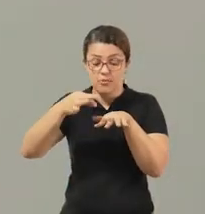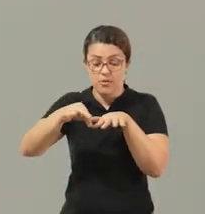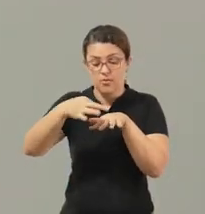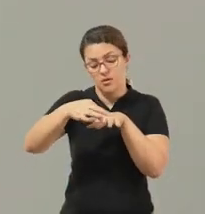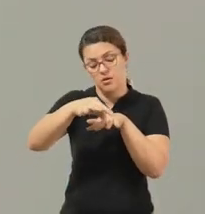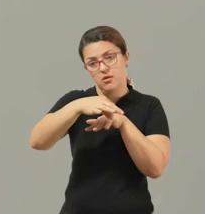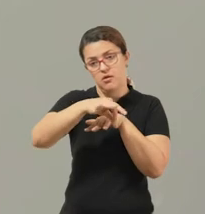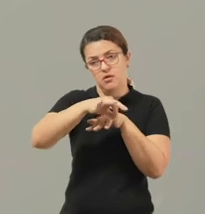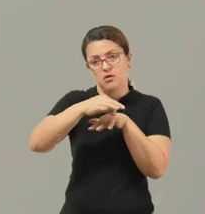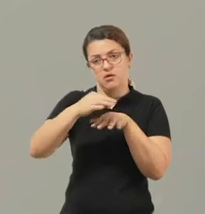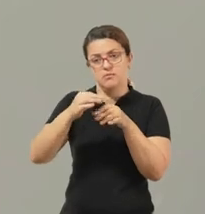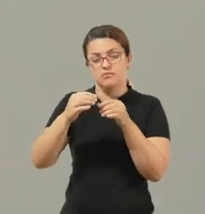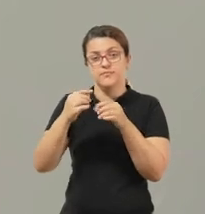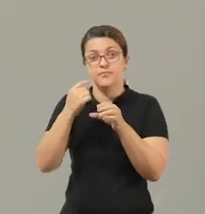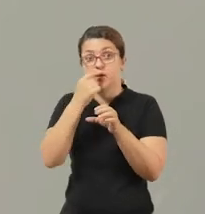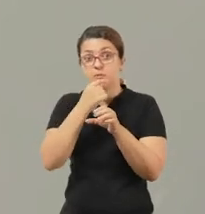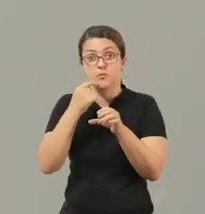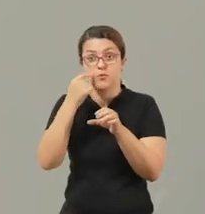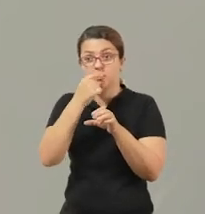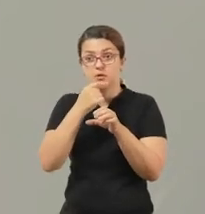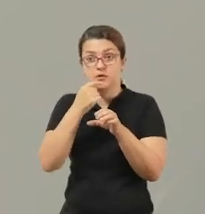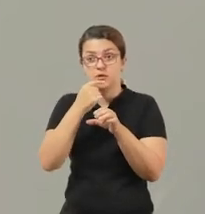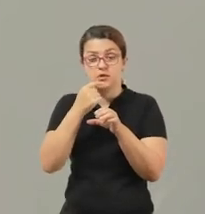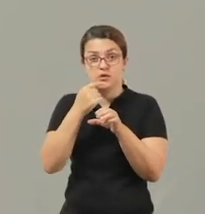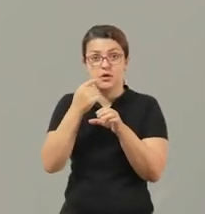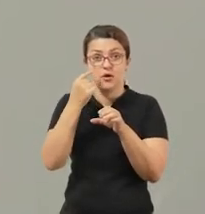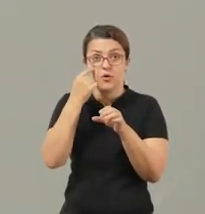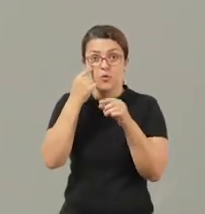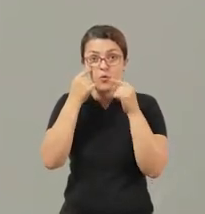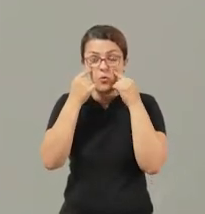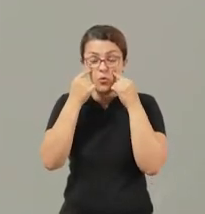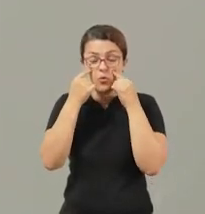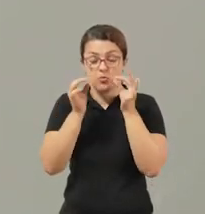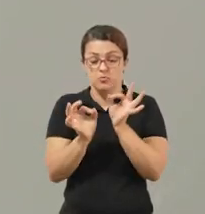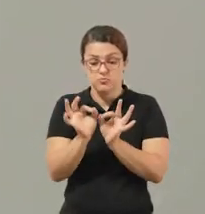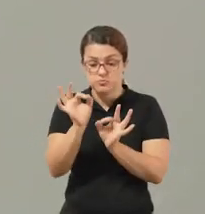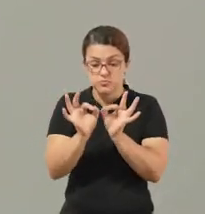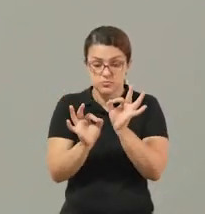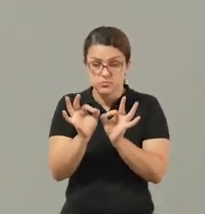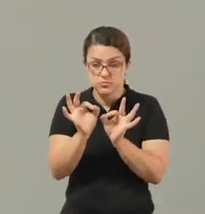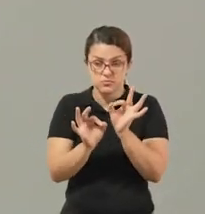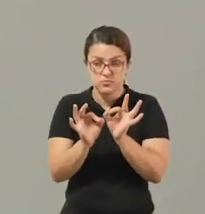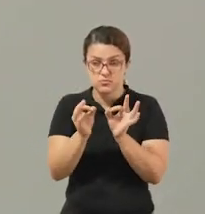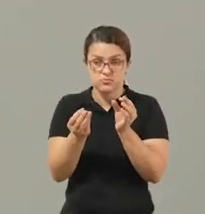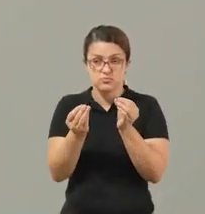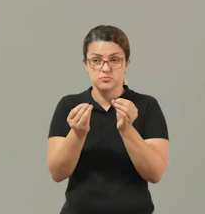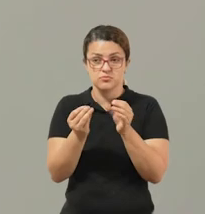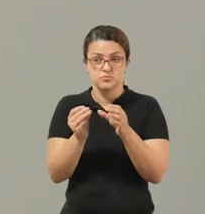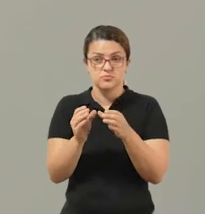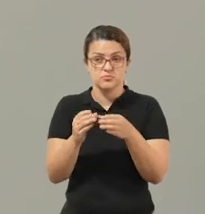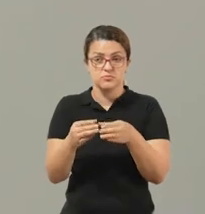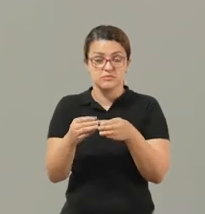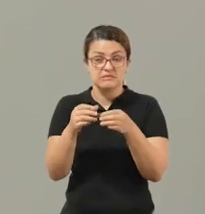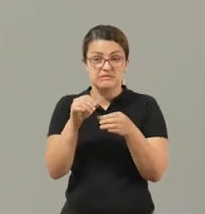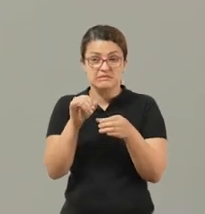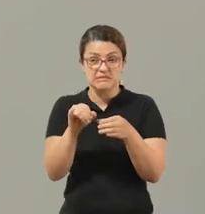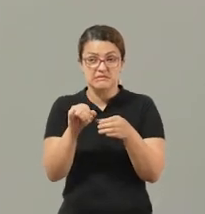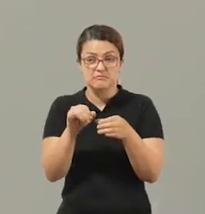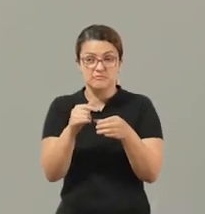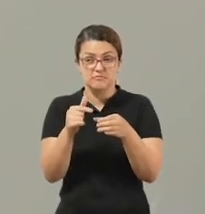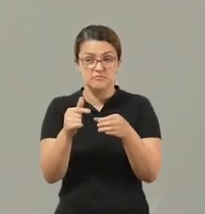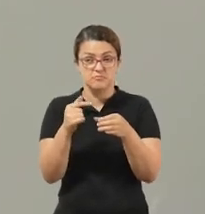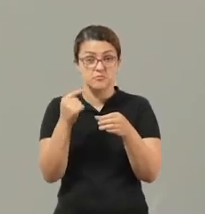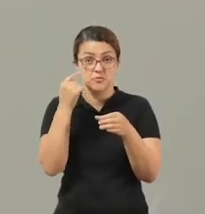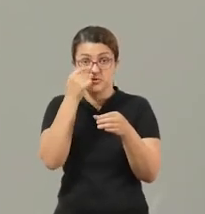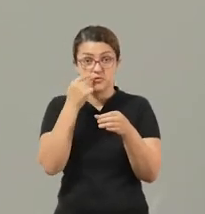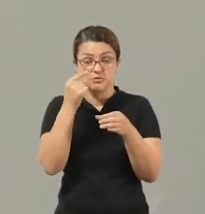Tá? Colem, façam a boquinha. Pode colar olhinhos, ou se vocês não tiverem, pode fazer os olhinhos e